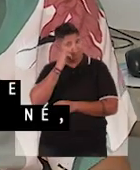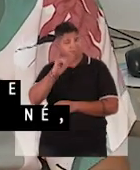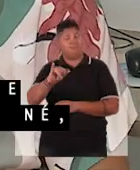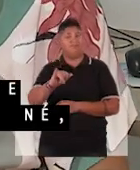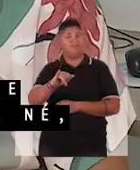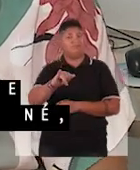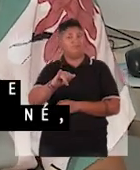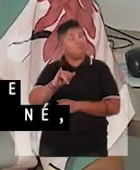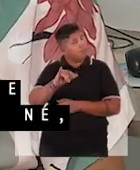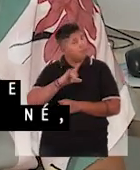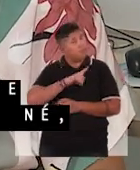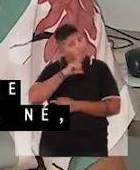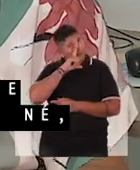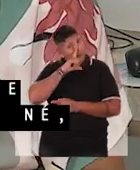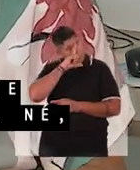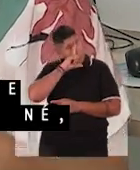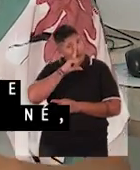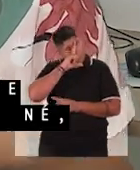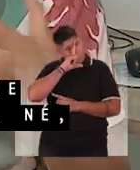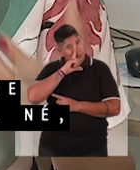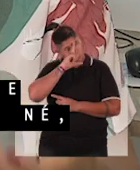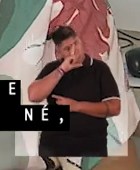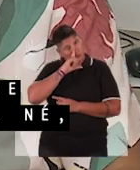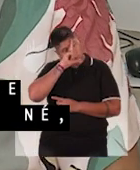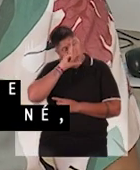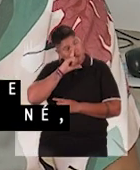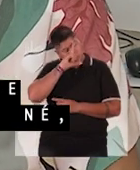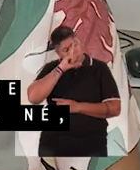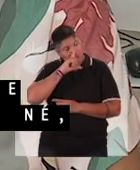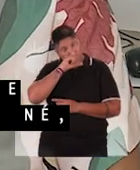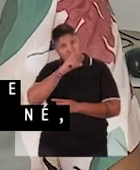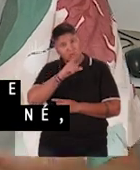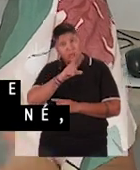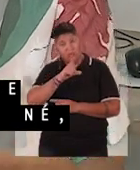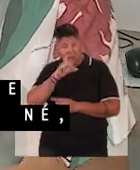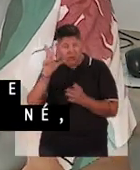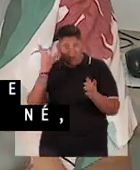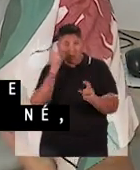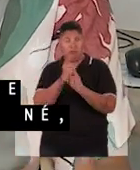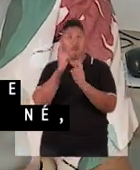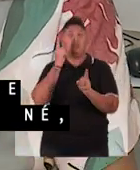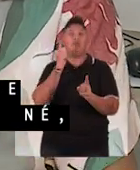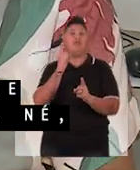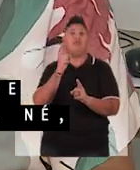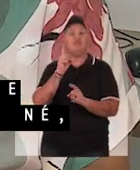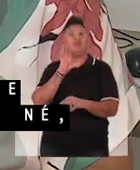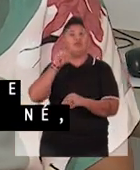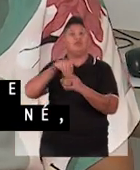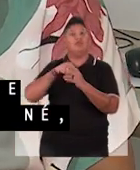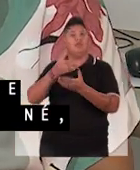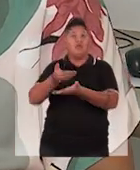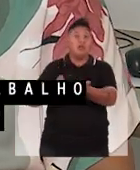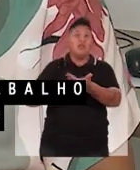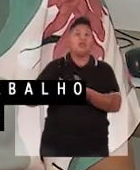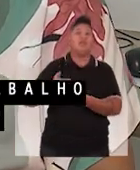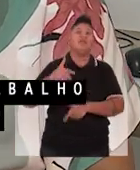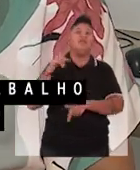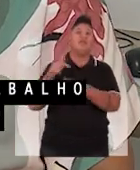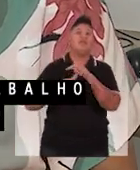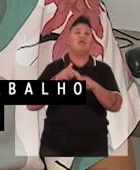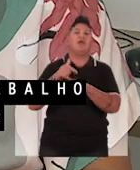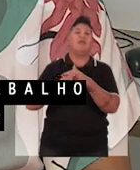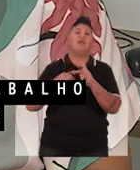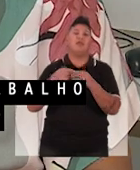evitar que riscos se verifiquem nessas relações de trabalho